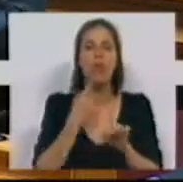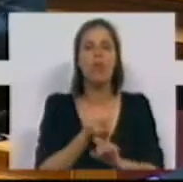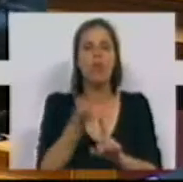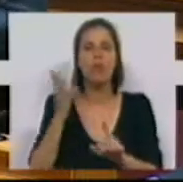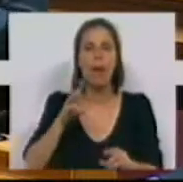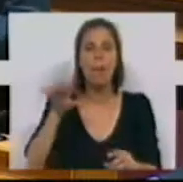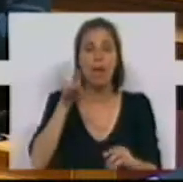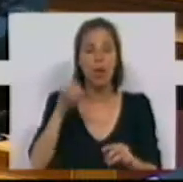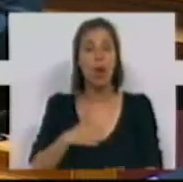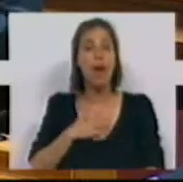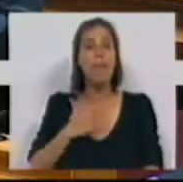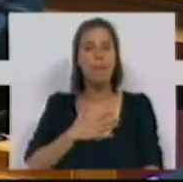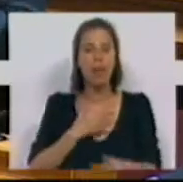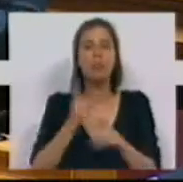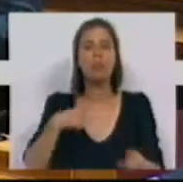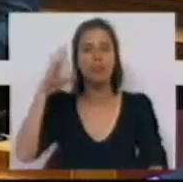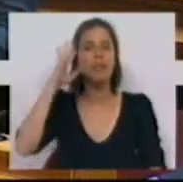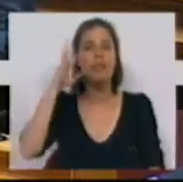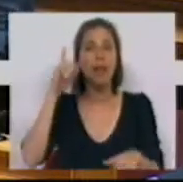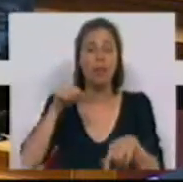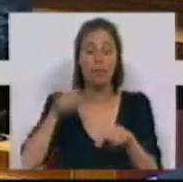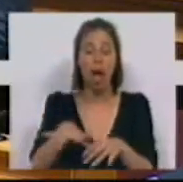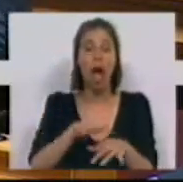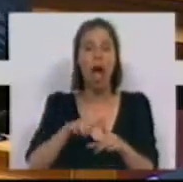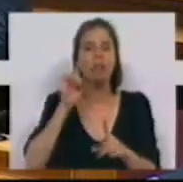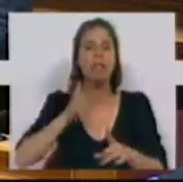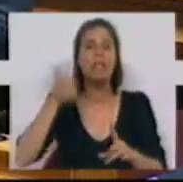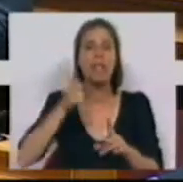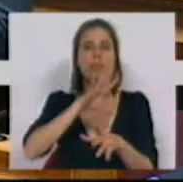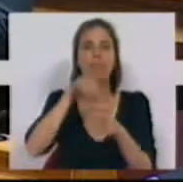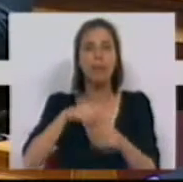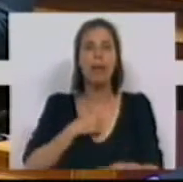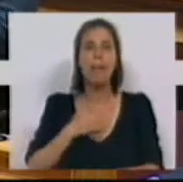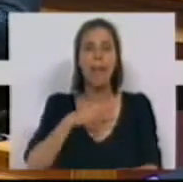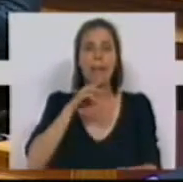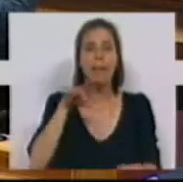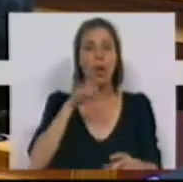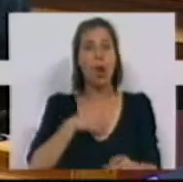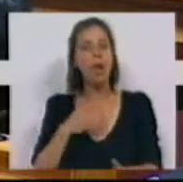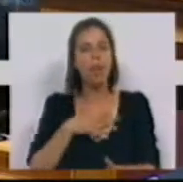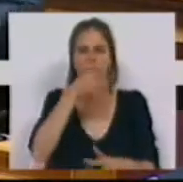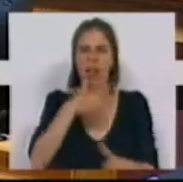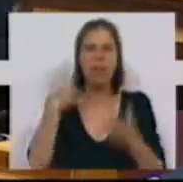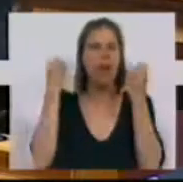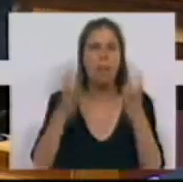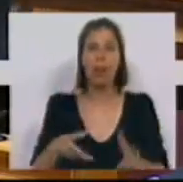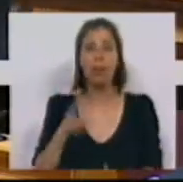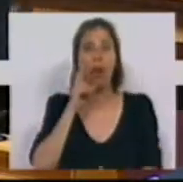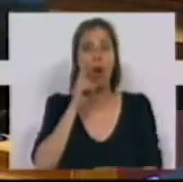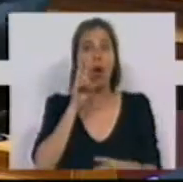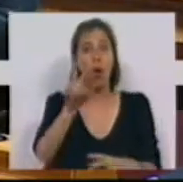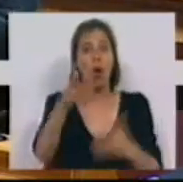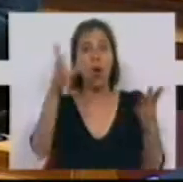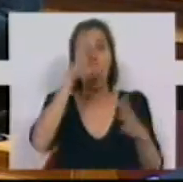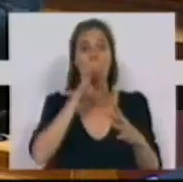microempresas, porque nós sabemos que este tecido é essencialmente composto de microempresas, e é de lamentar olhar para aquela